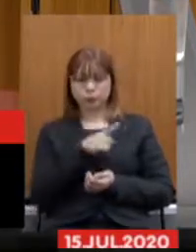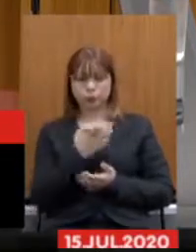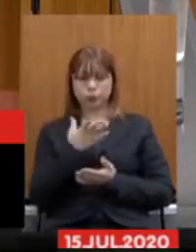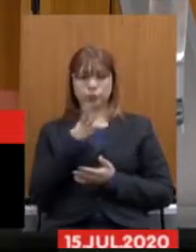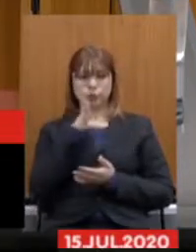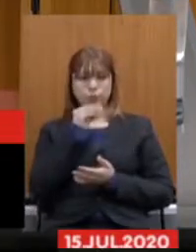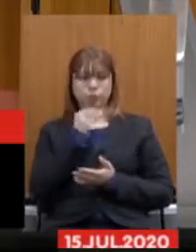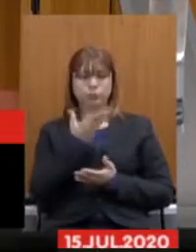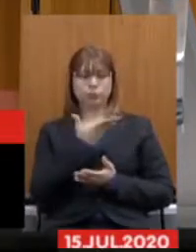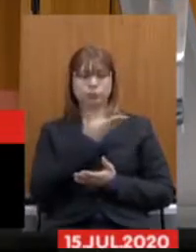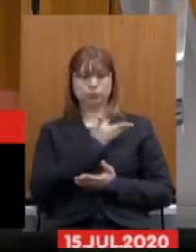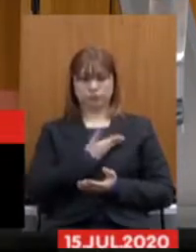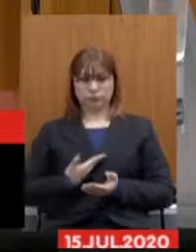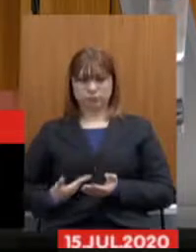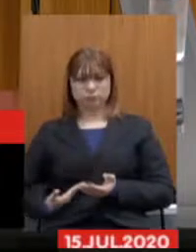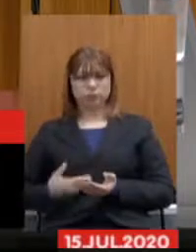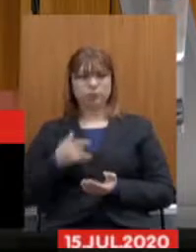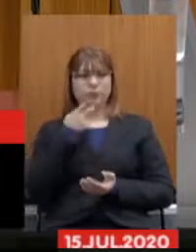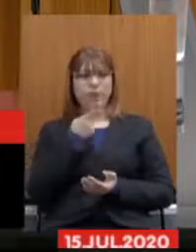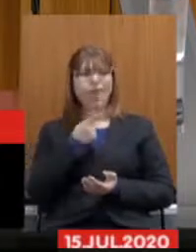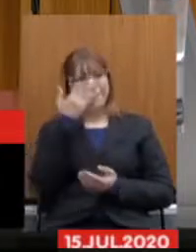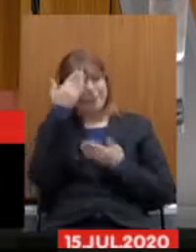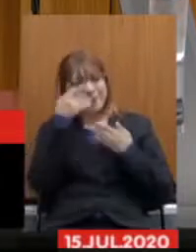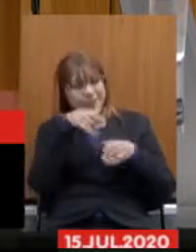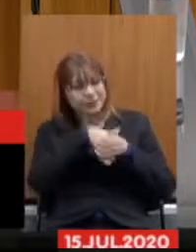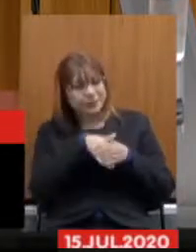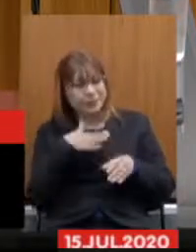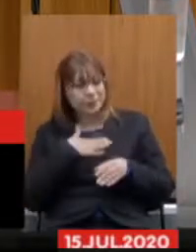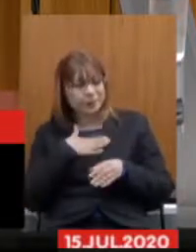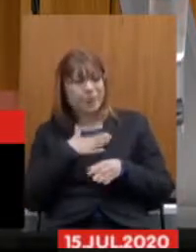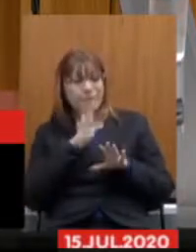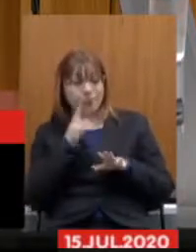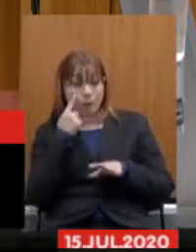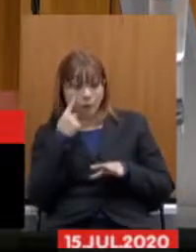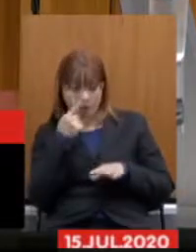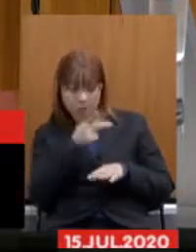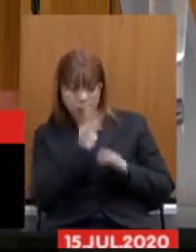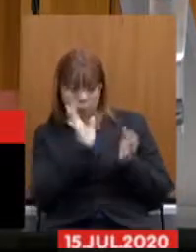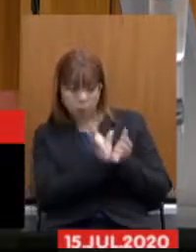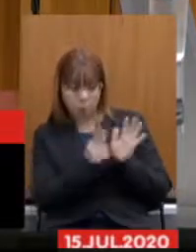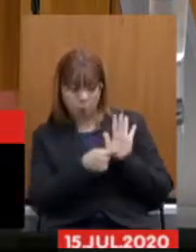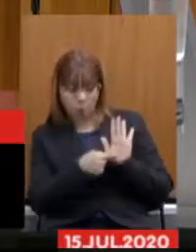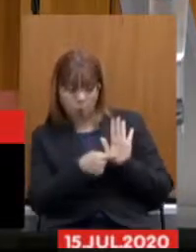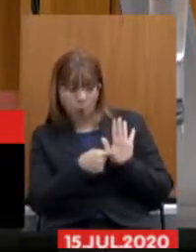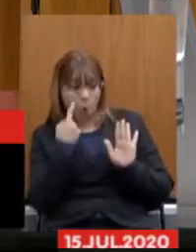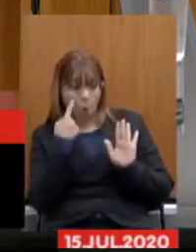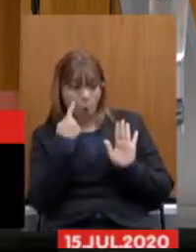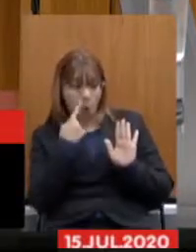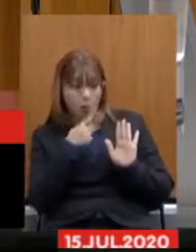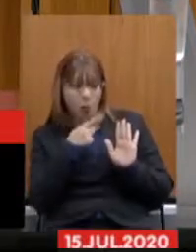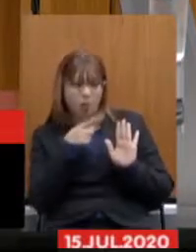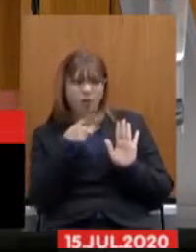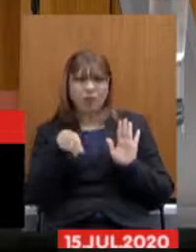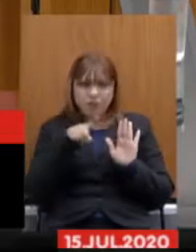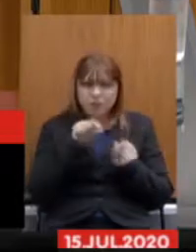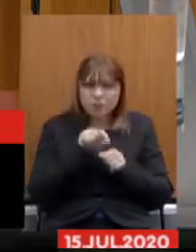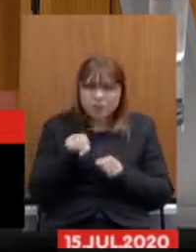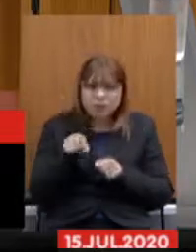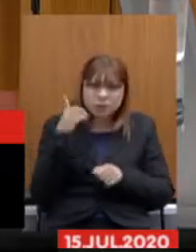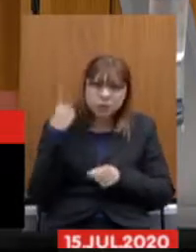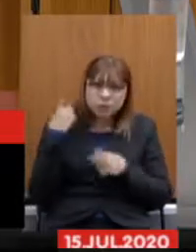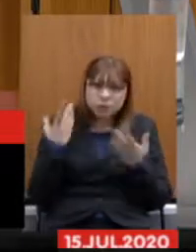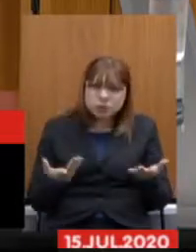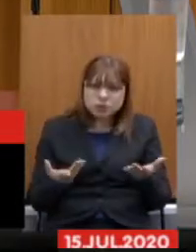dizer obrigado pelo seu voto mas deixa eu te mostrar qual vai ser a sua situação com a proposta do governo façam isso